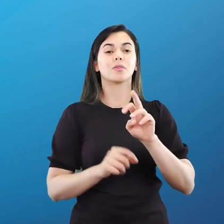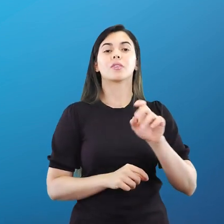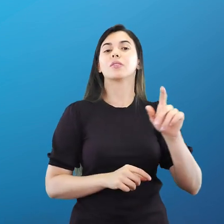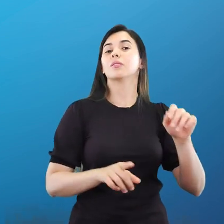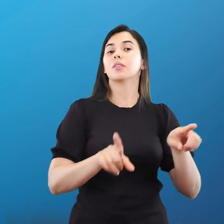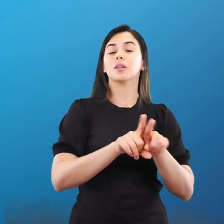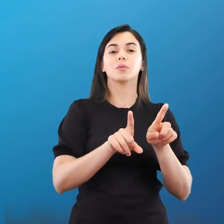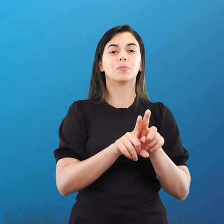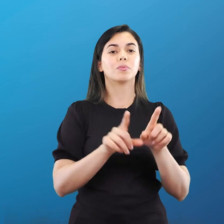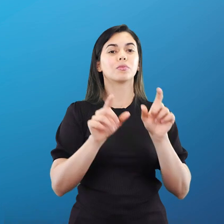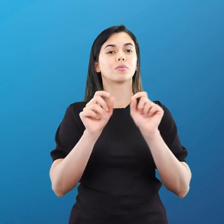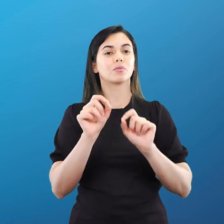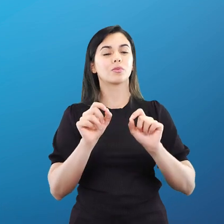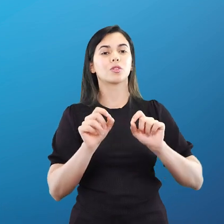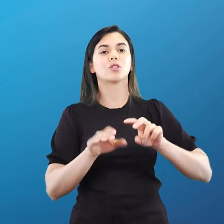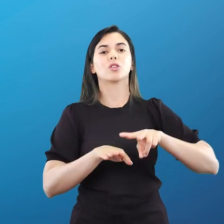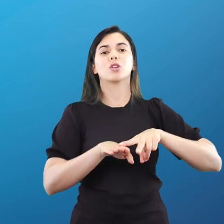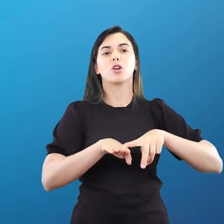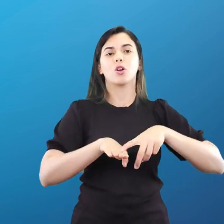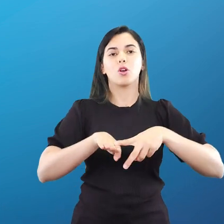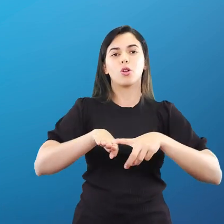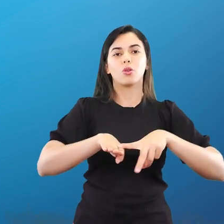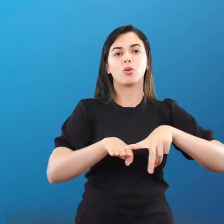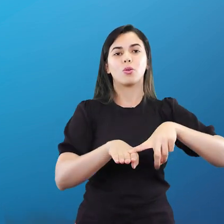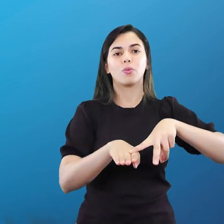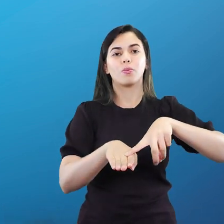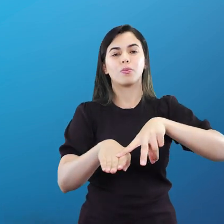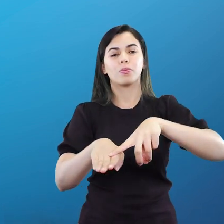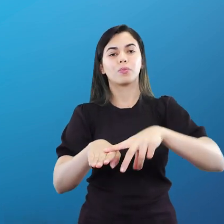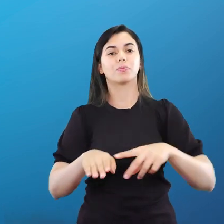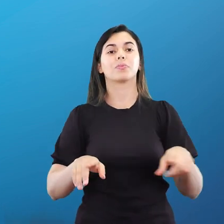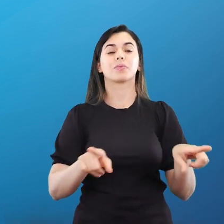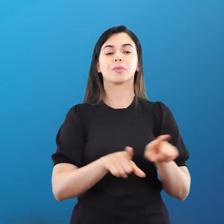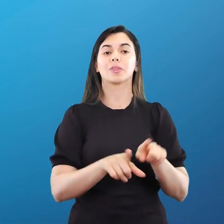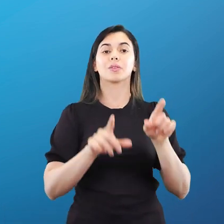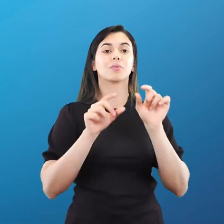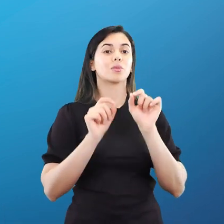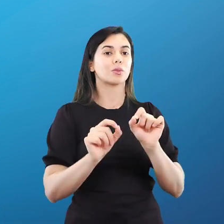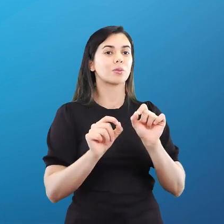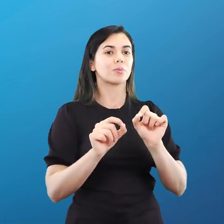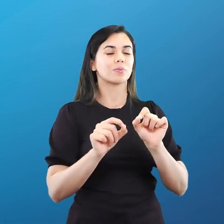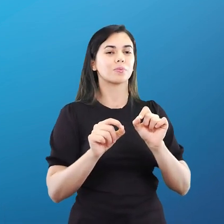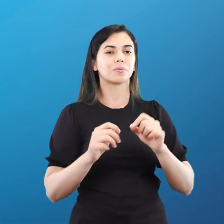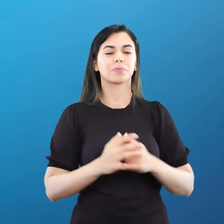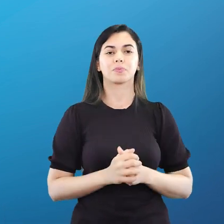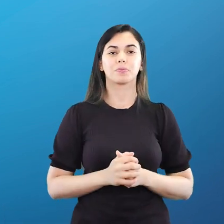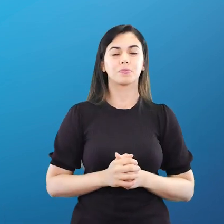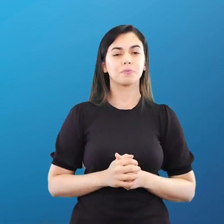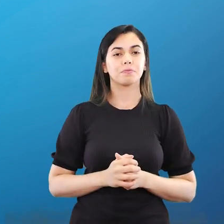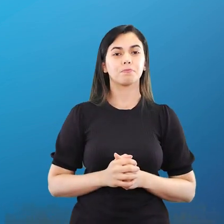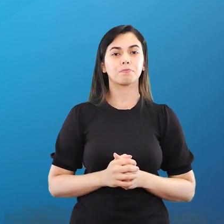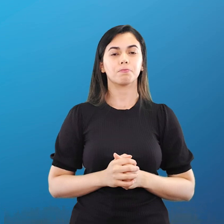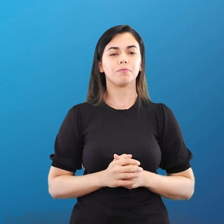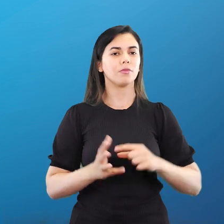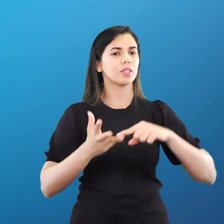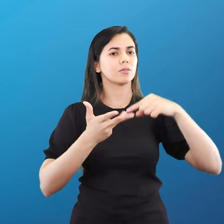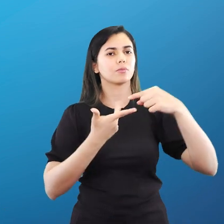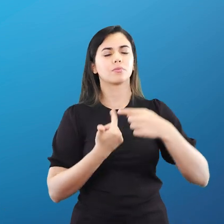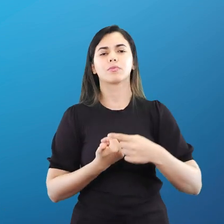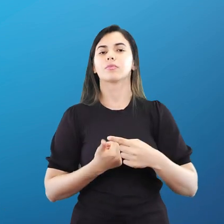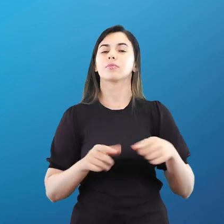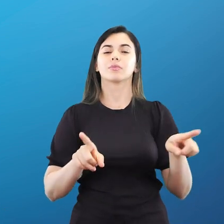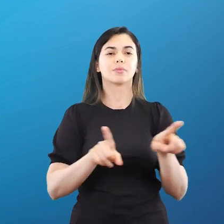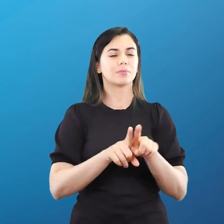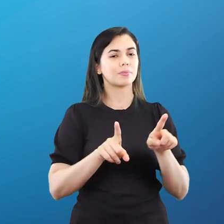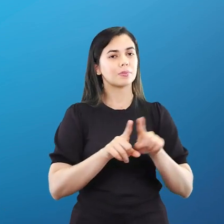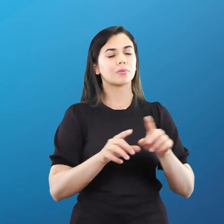tiro, o skate e a escalada esportiva. Então, esses aqui também são